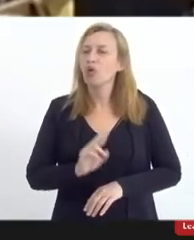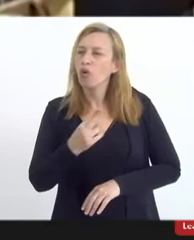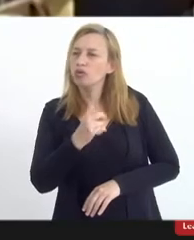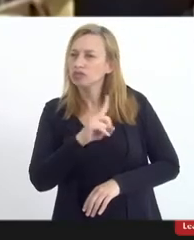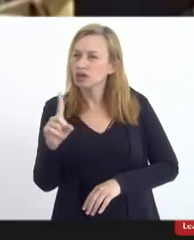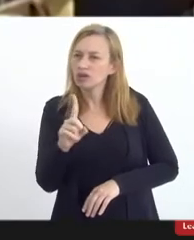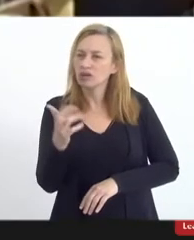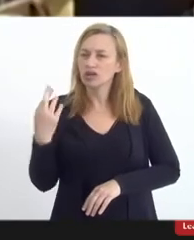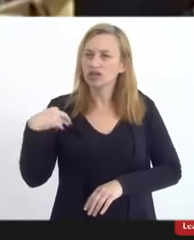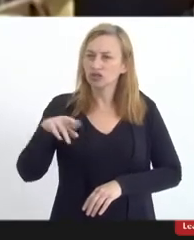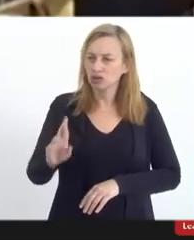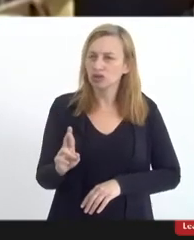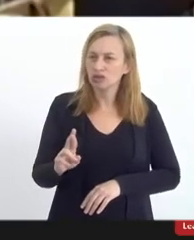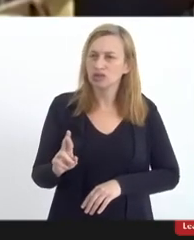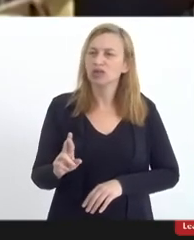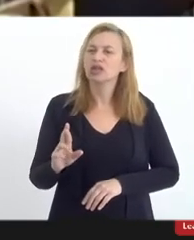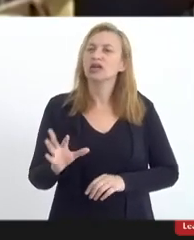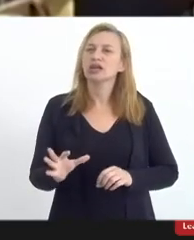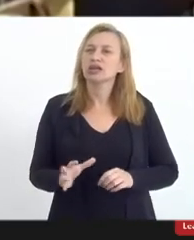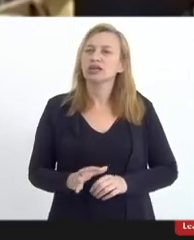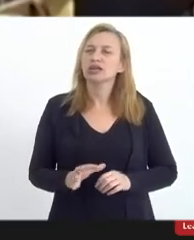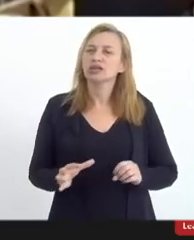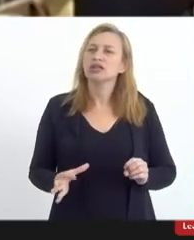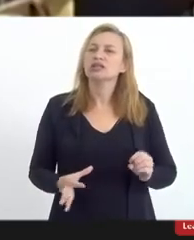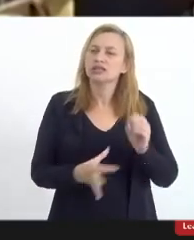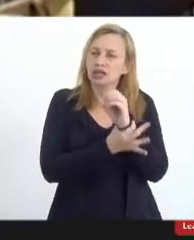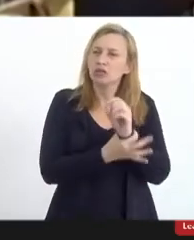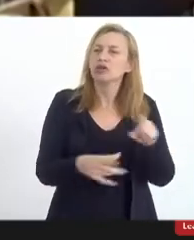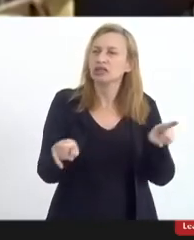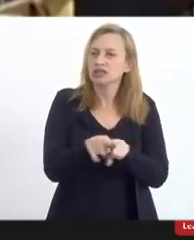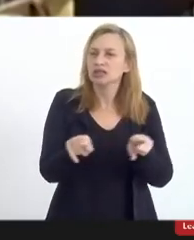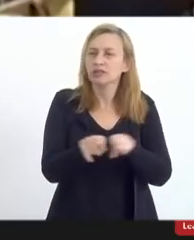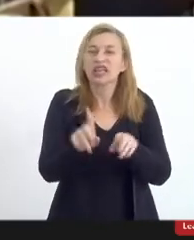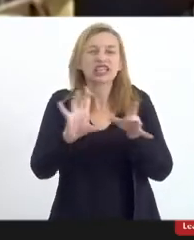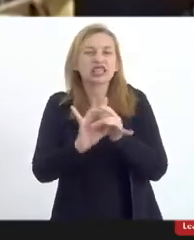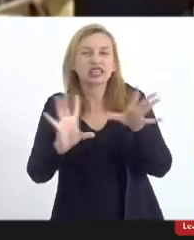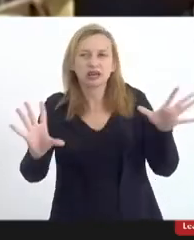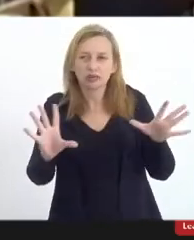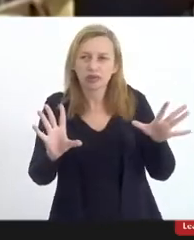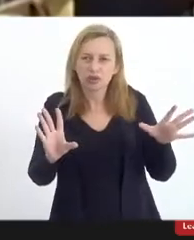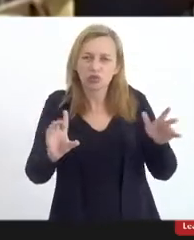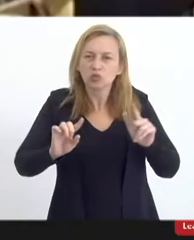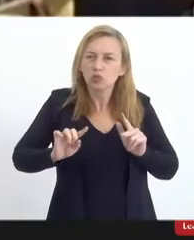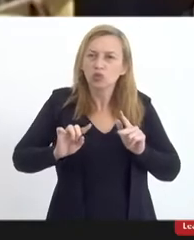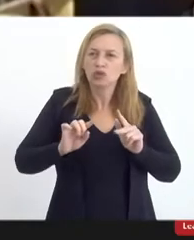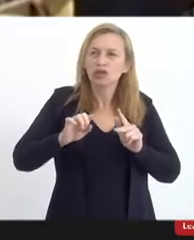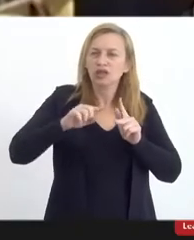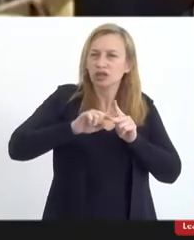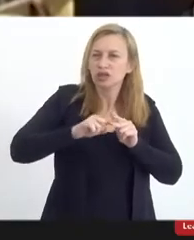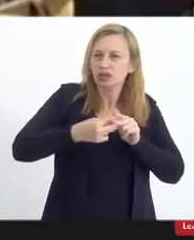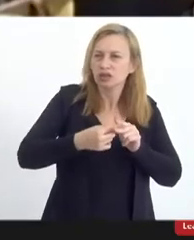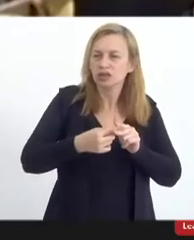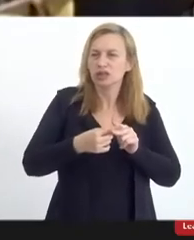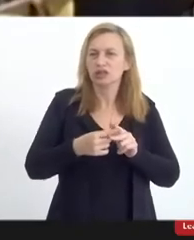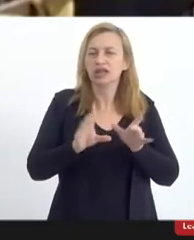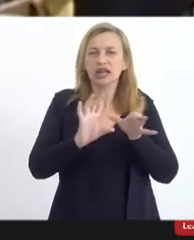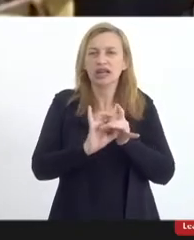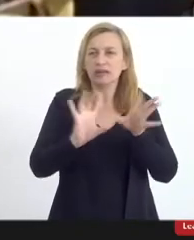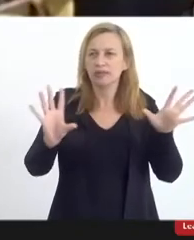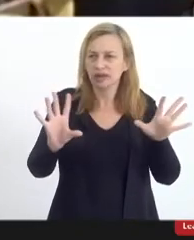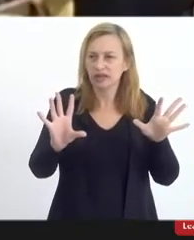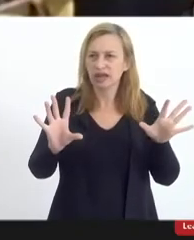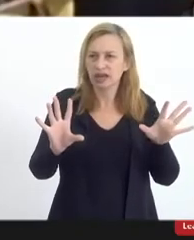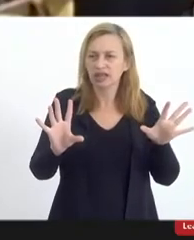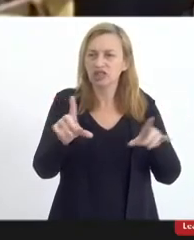assegurando também essa democracia através dessa manutenção da laicidade de Estado